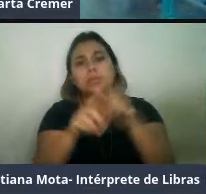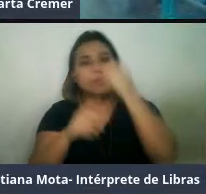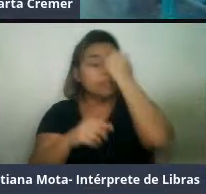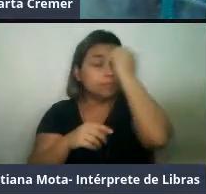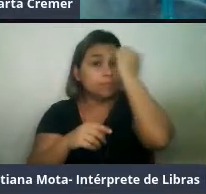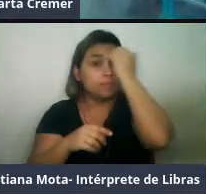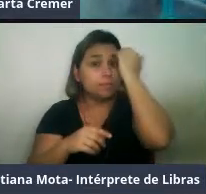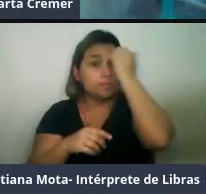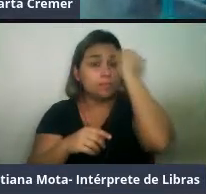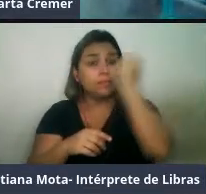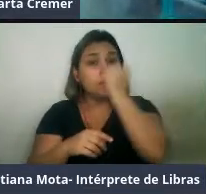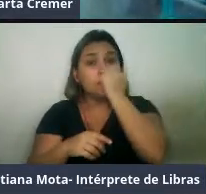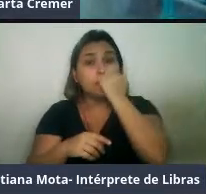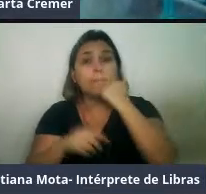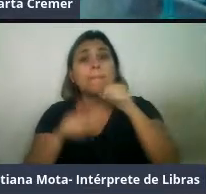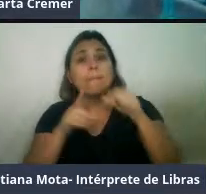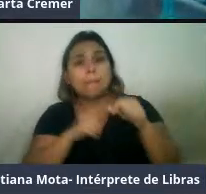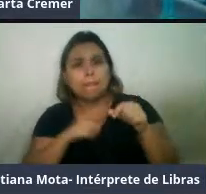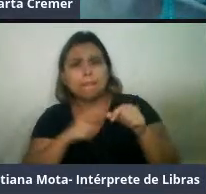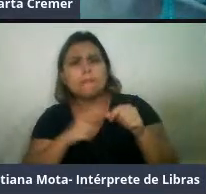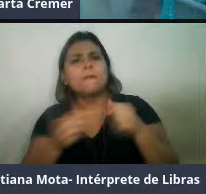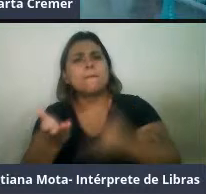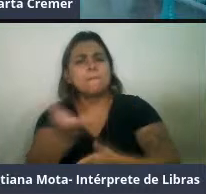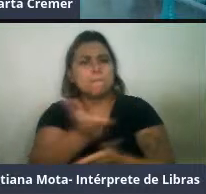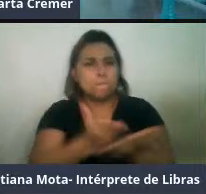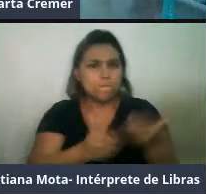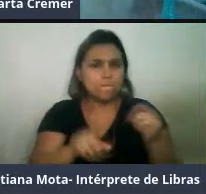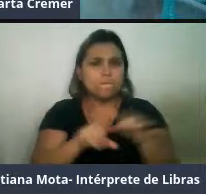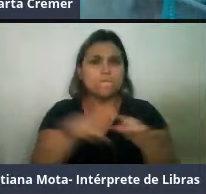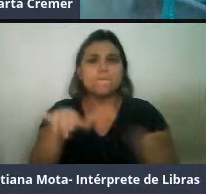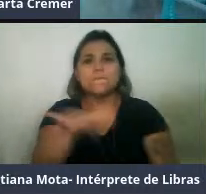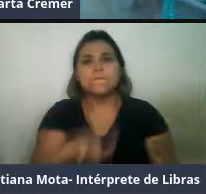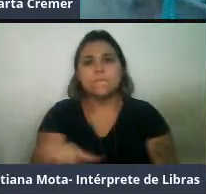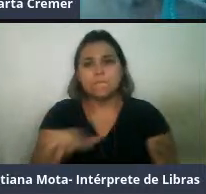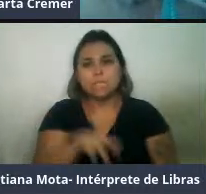uma relação forte com estuários, áreas de manguezal, enfim.